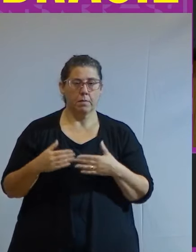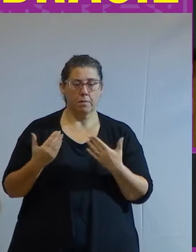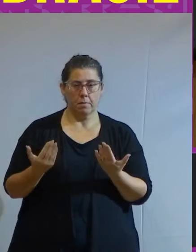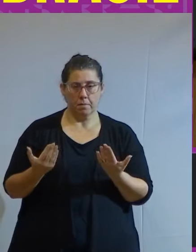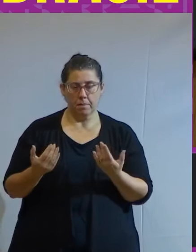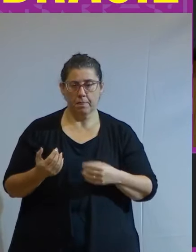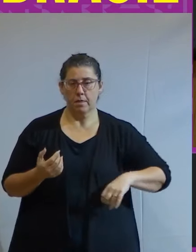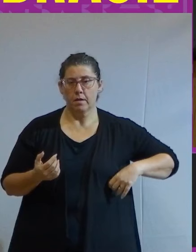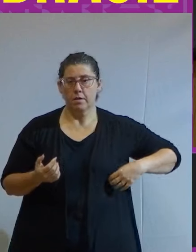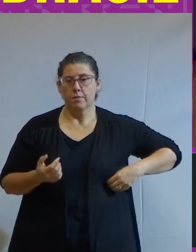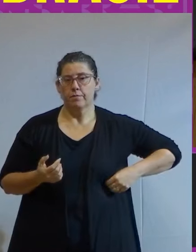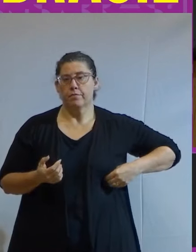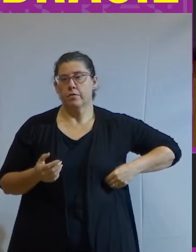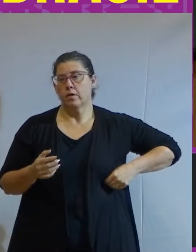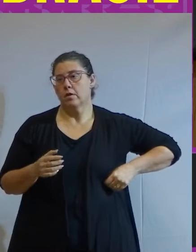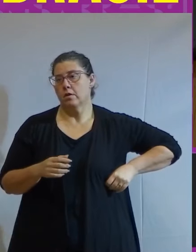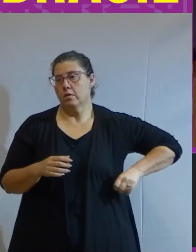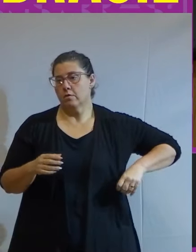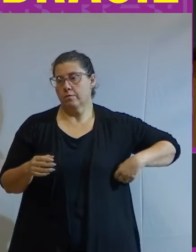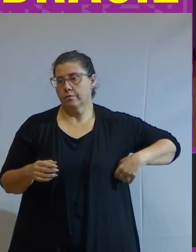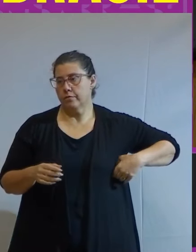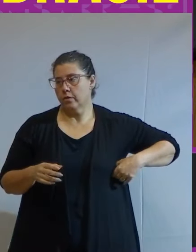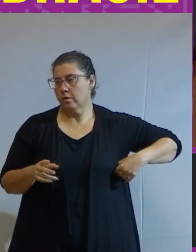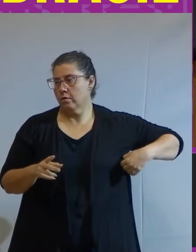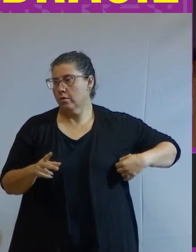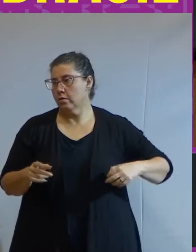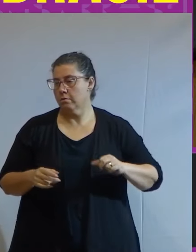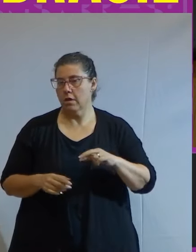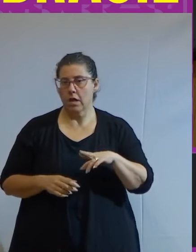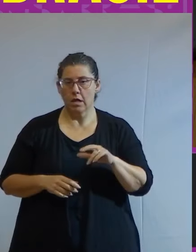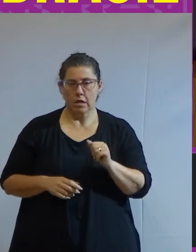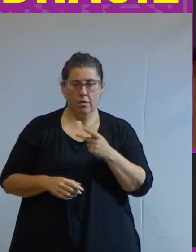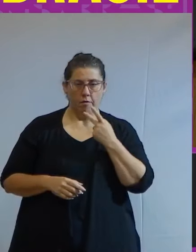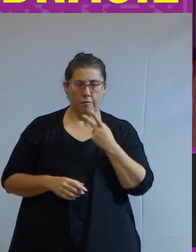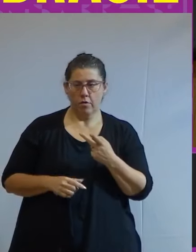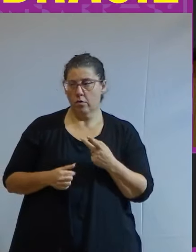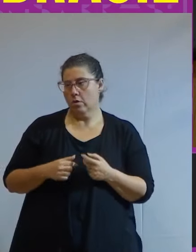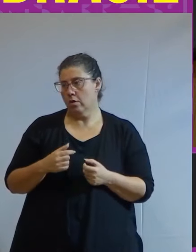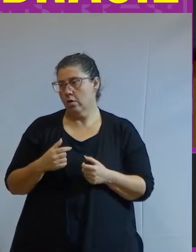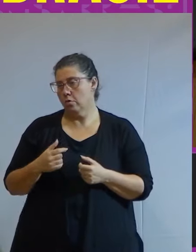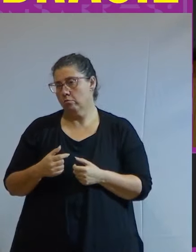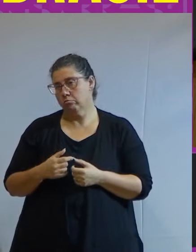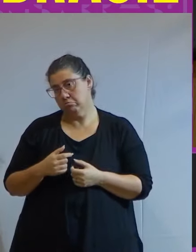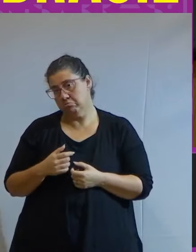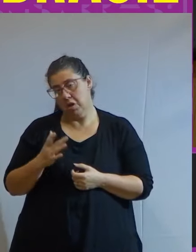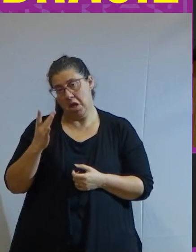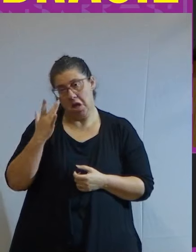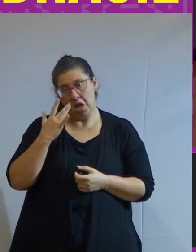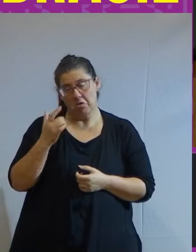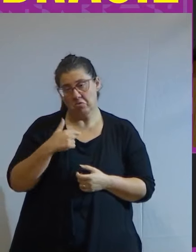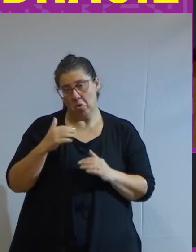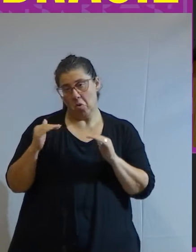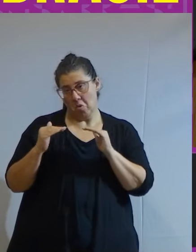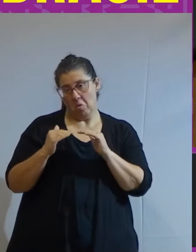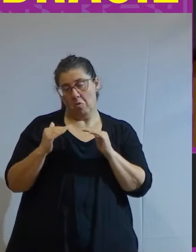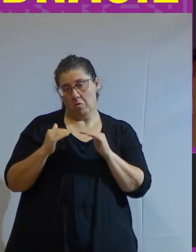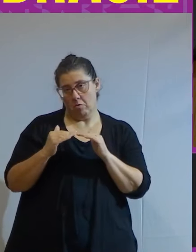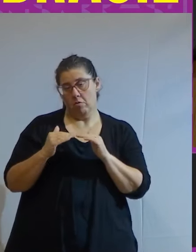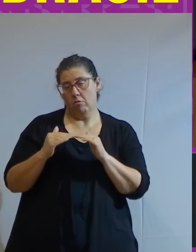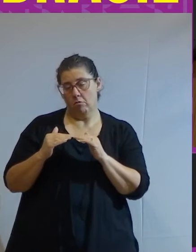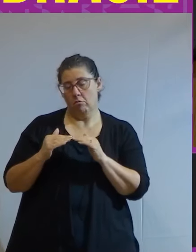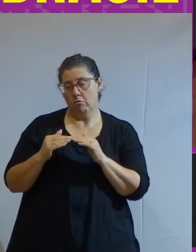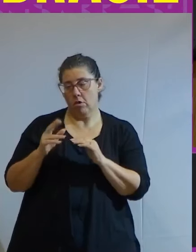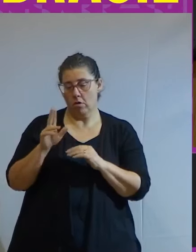que falou a professora Maria Arminda eu acho que assina embaixo enfim acho que a